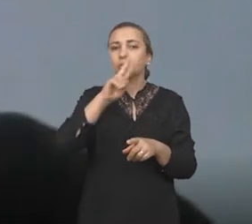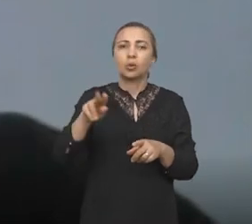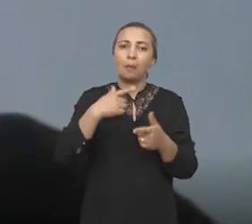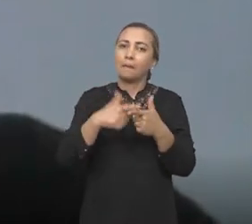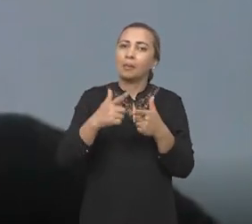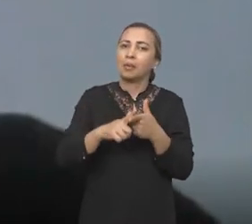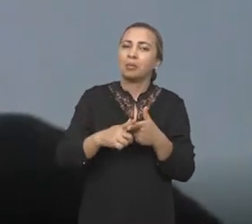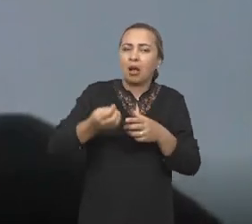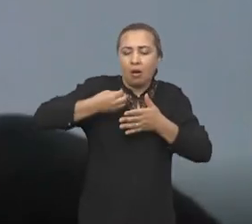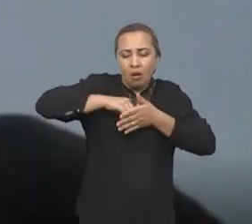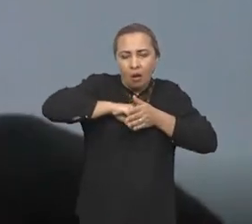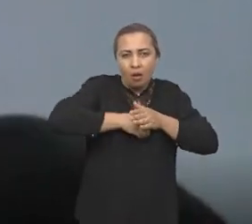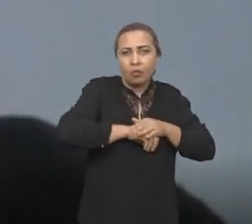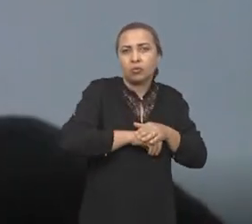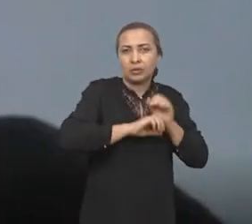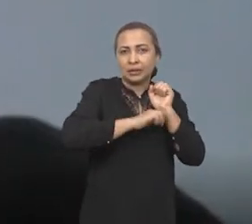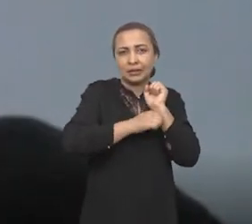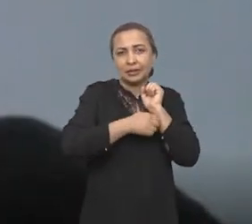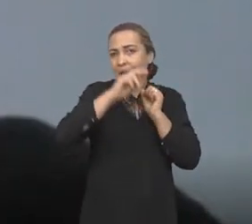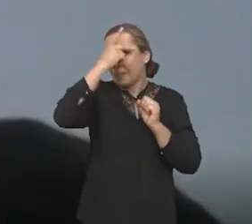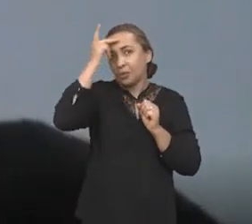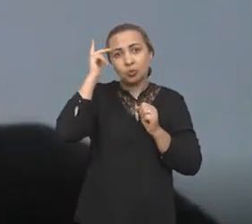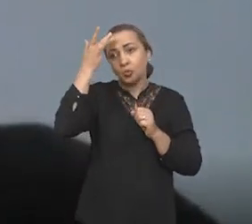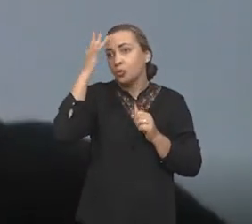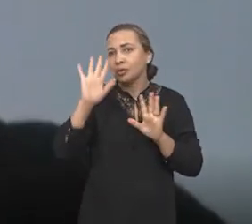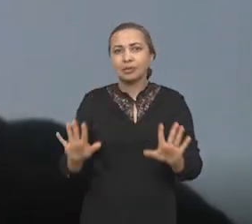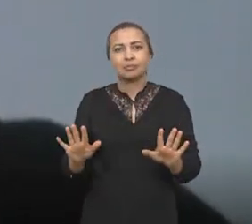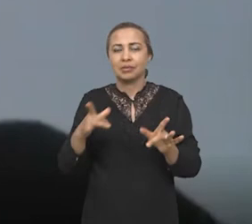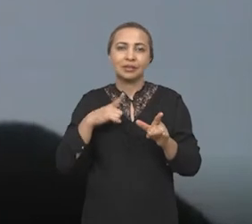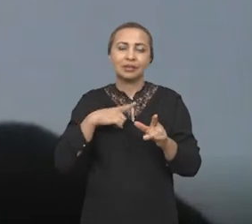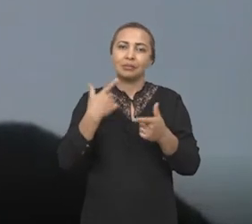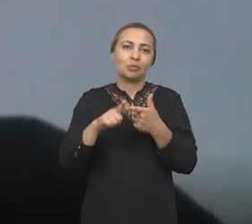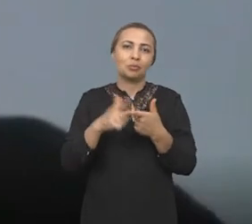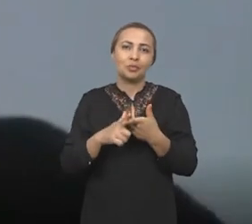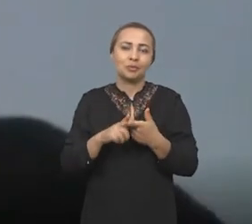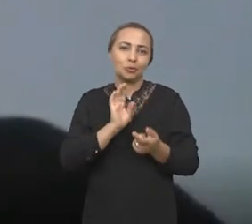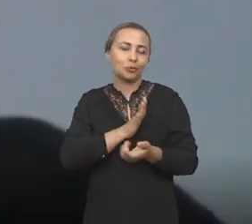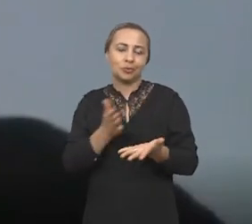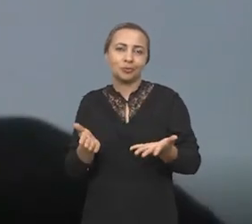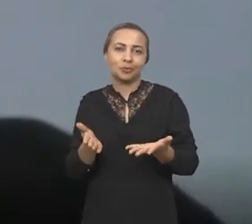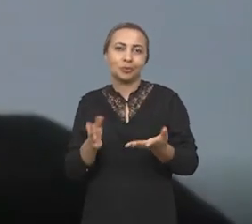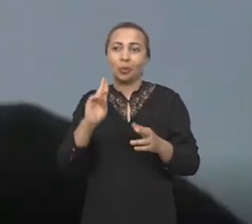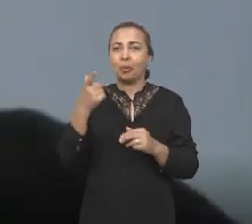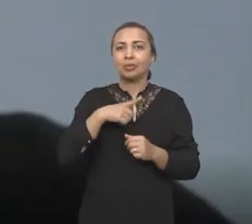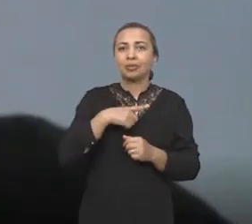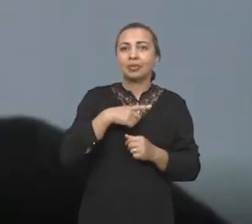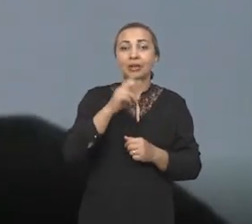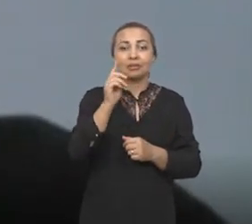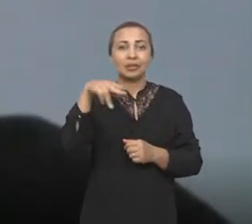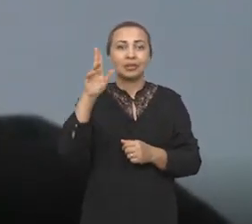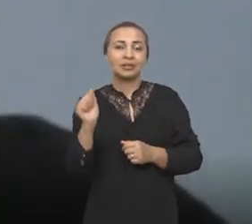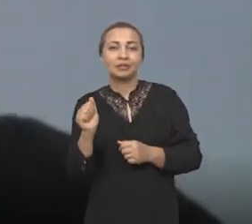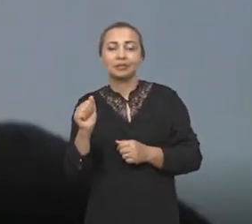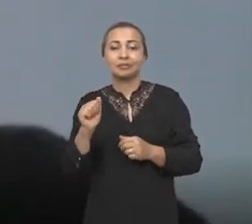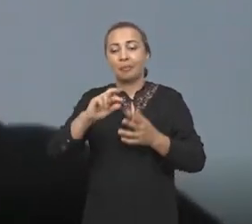escondidas, né, que estão ali escondidas sem a pessoa saber. Ou se a pessoa tem um fator, por exemplo, genético específico, que